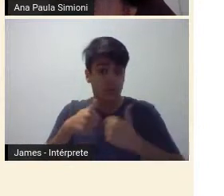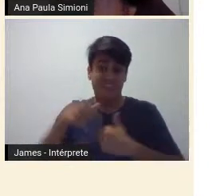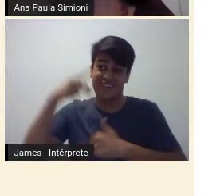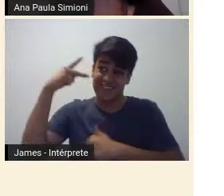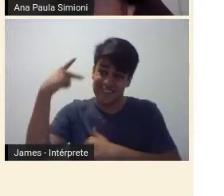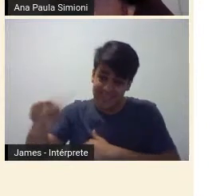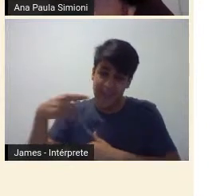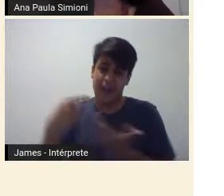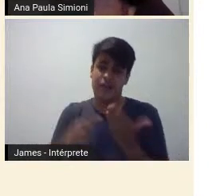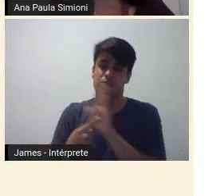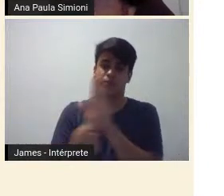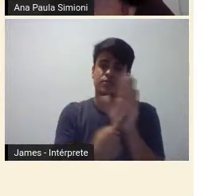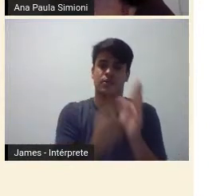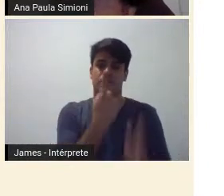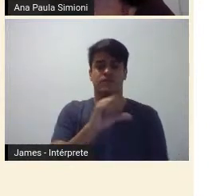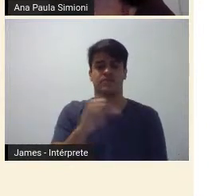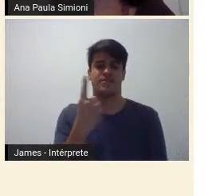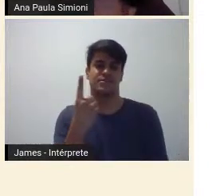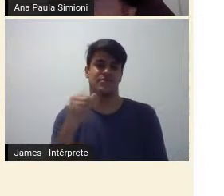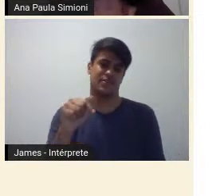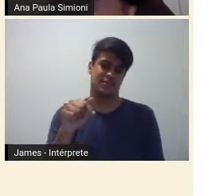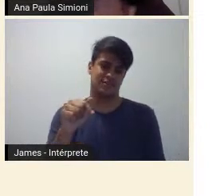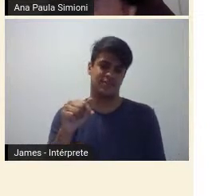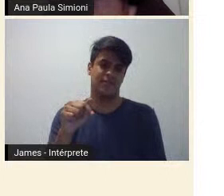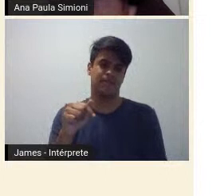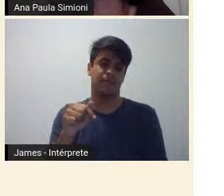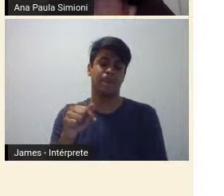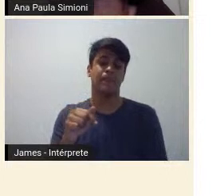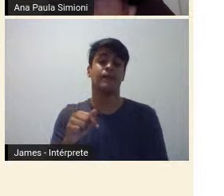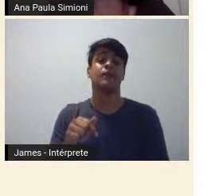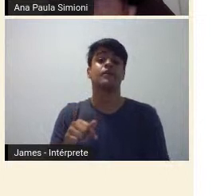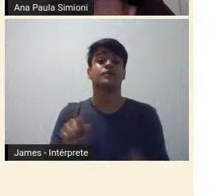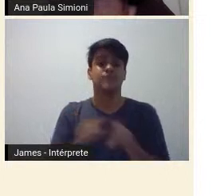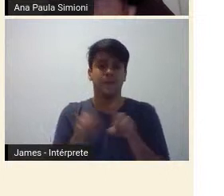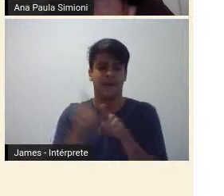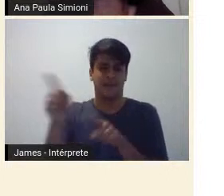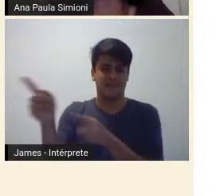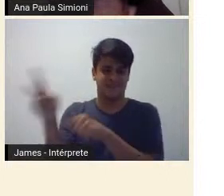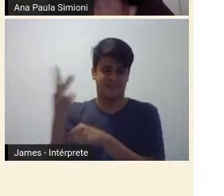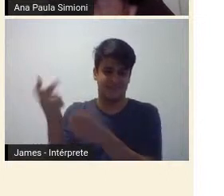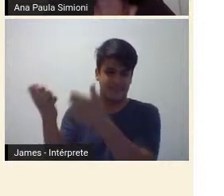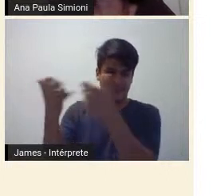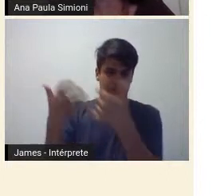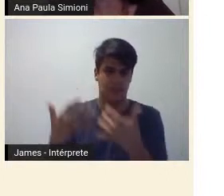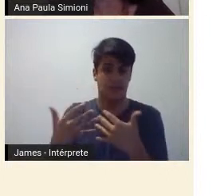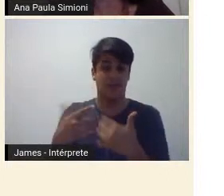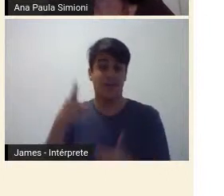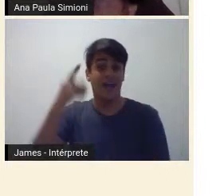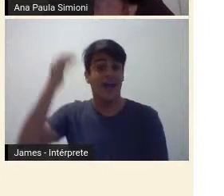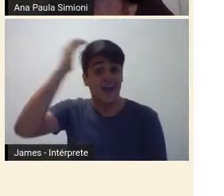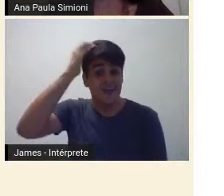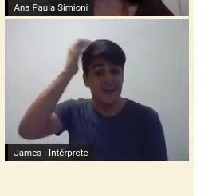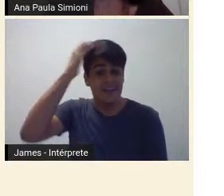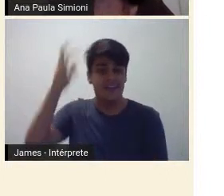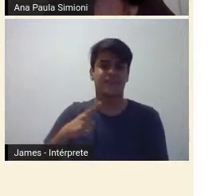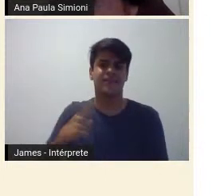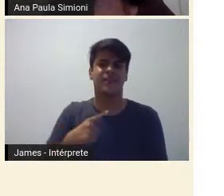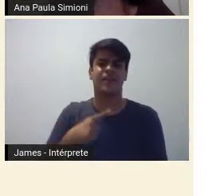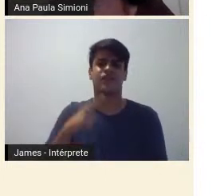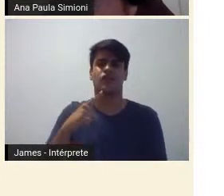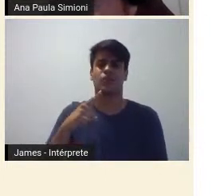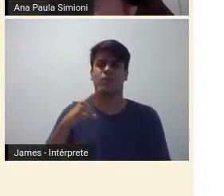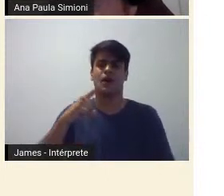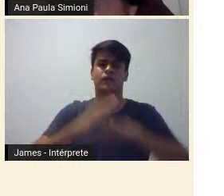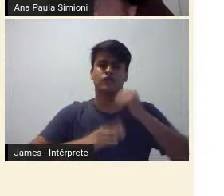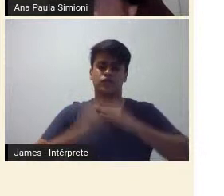Como diz o Paulo Mendes de Almeida, está ali na tela, a Anitta Malfatti, ela teve uma função polarizadora, ou seja, foi a